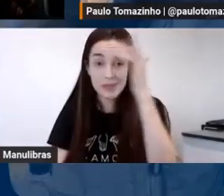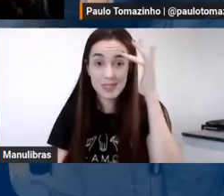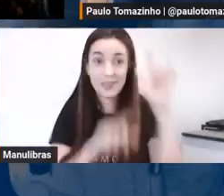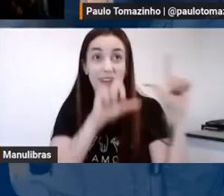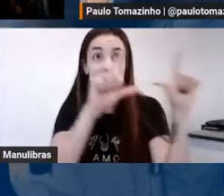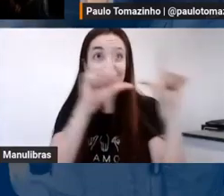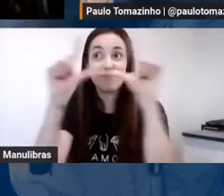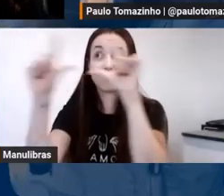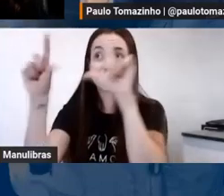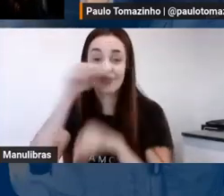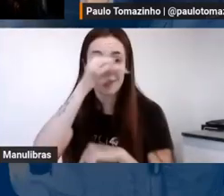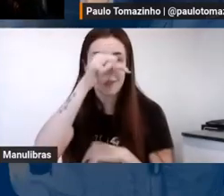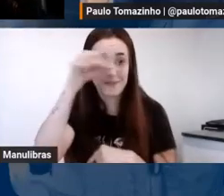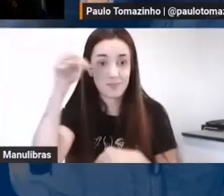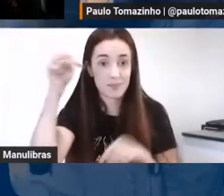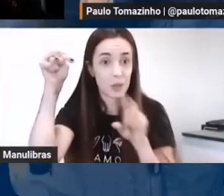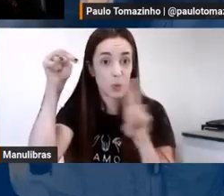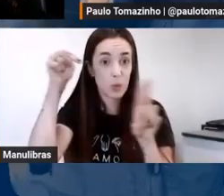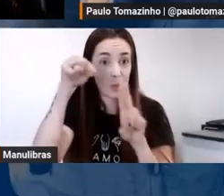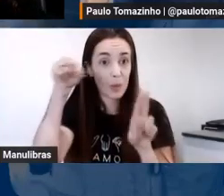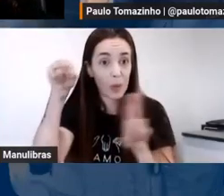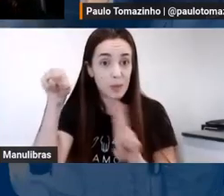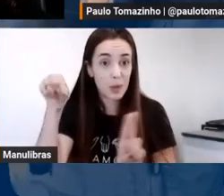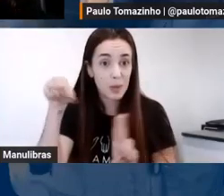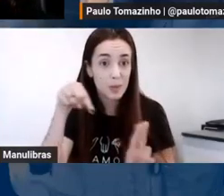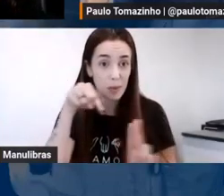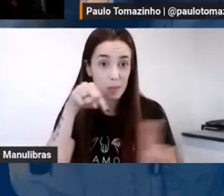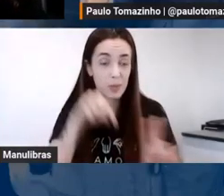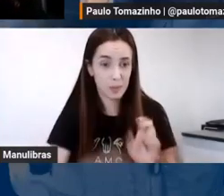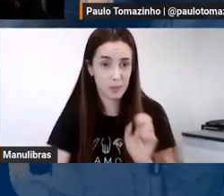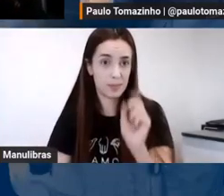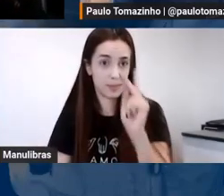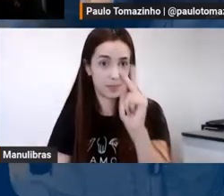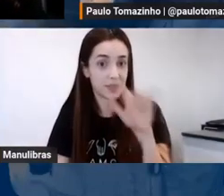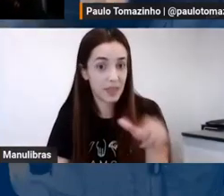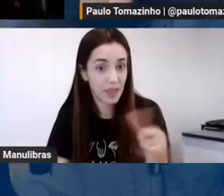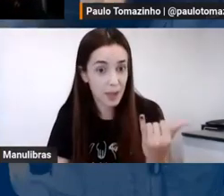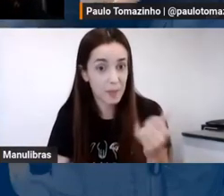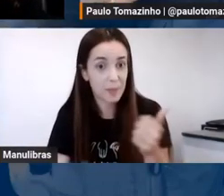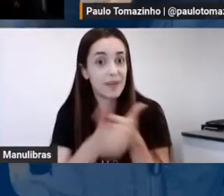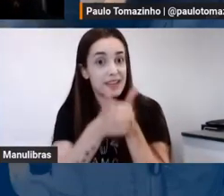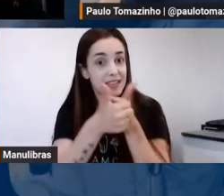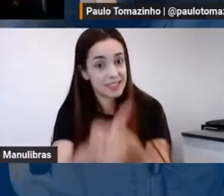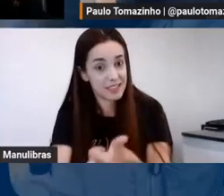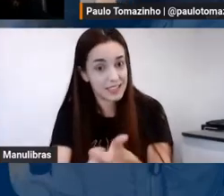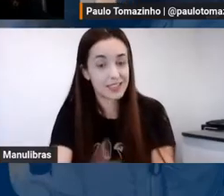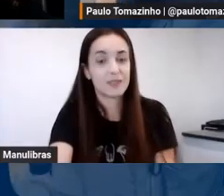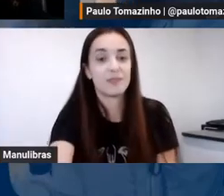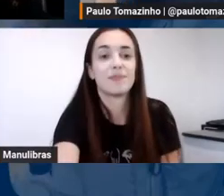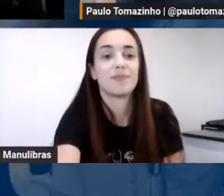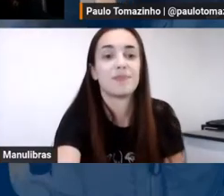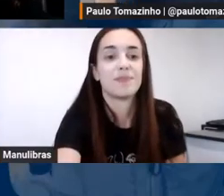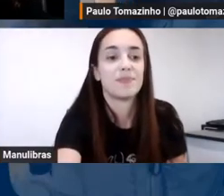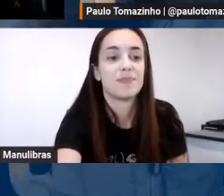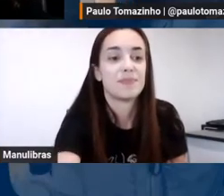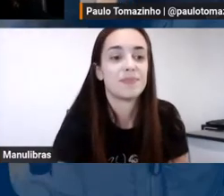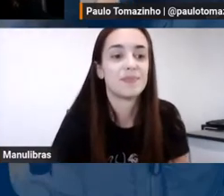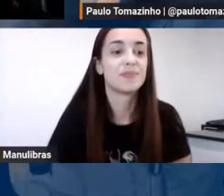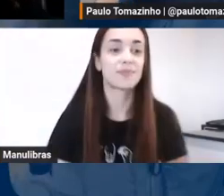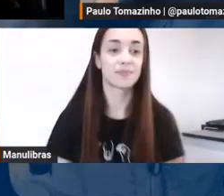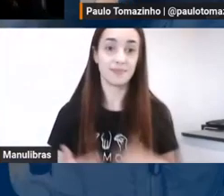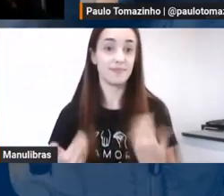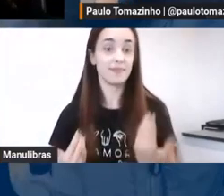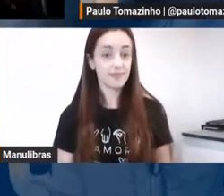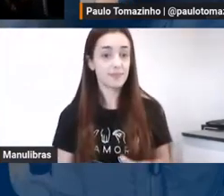arroba Bruneta Marlo, e o arroba da Thelma Pantano, é ela que vai falar, porque eu não estou enxergando aqui. Então, Roberta, por favor,